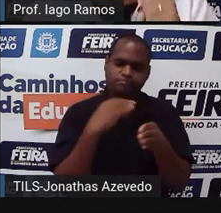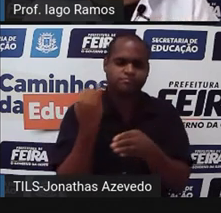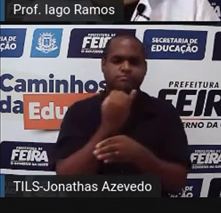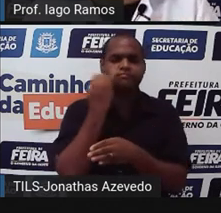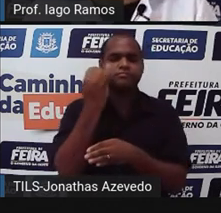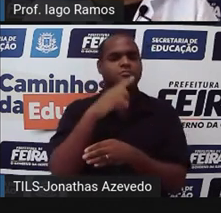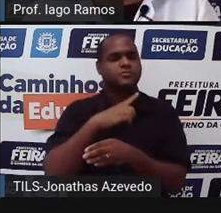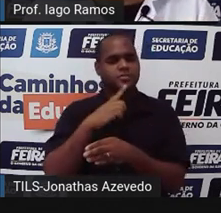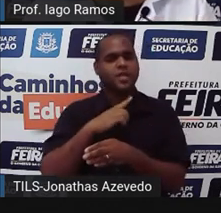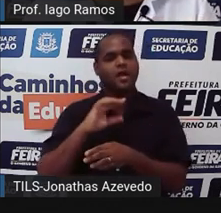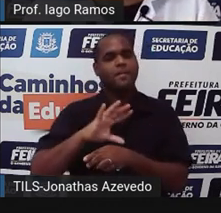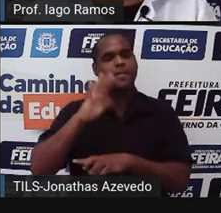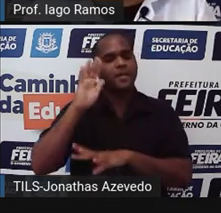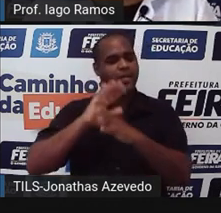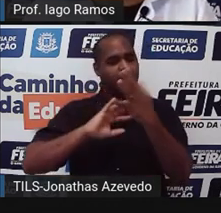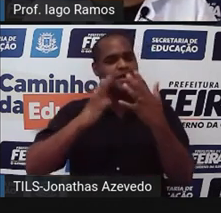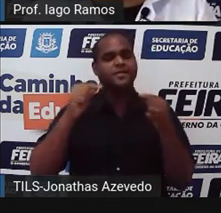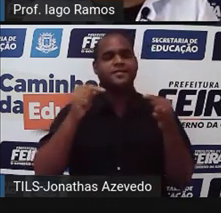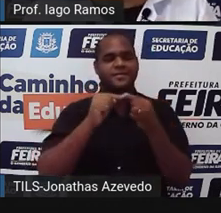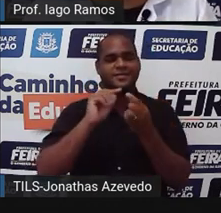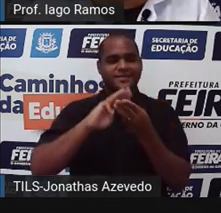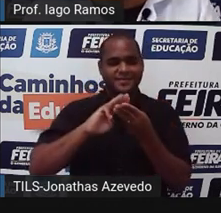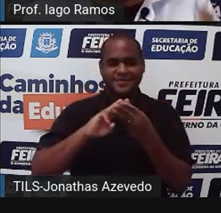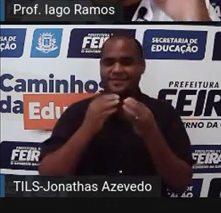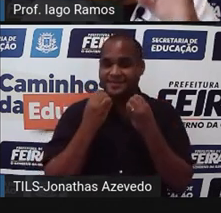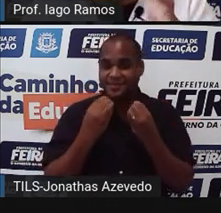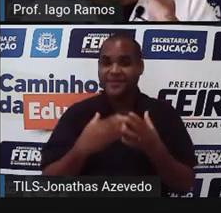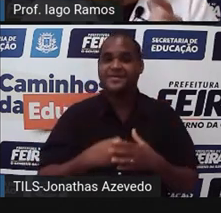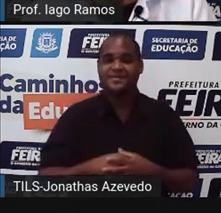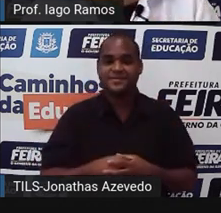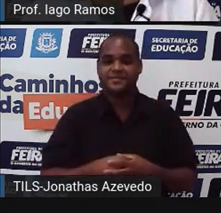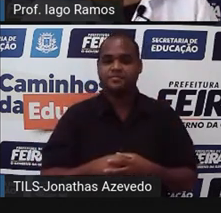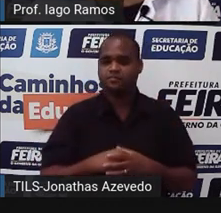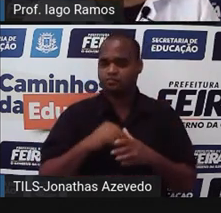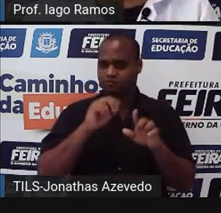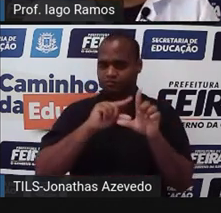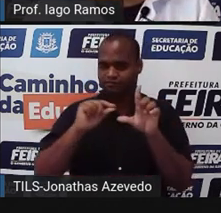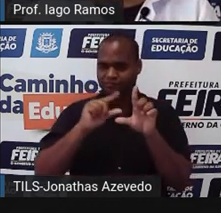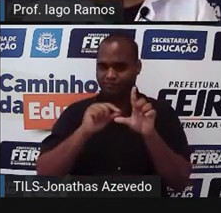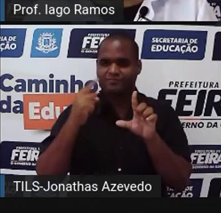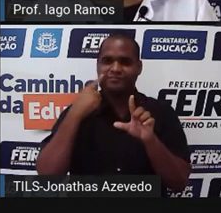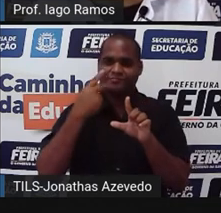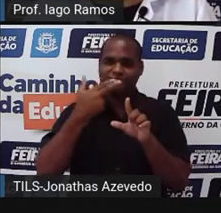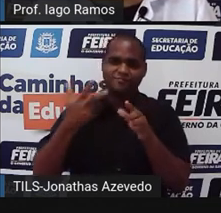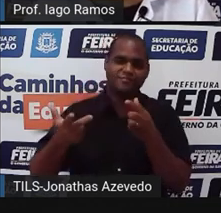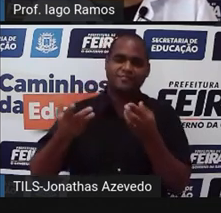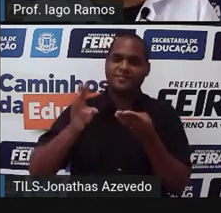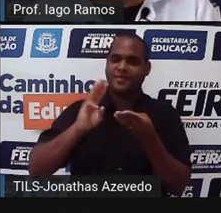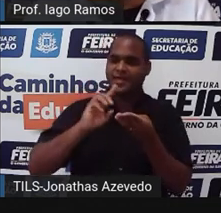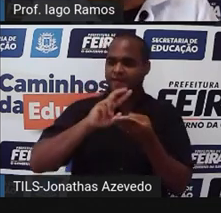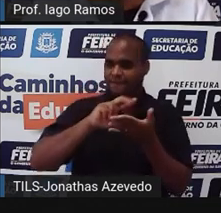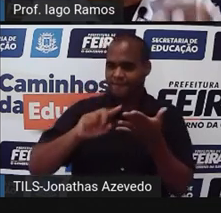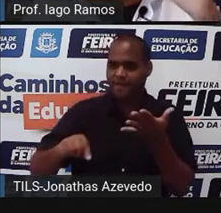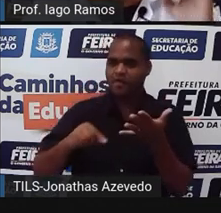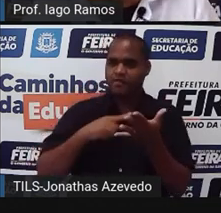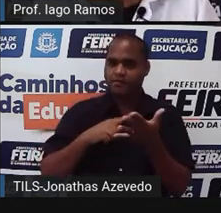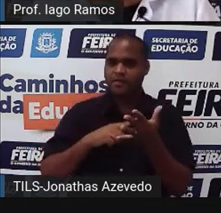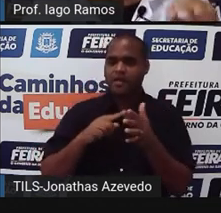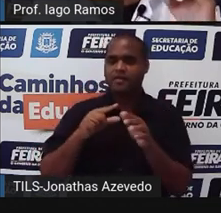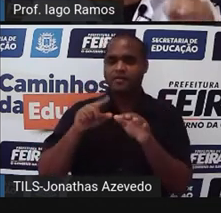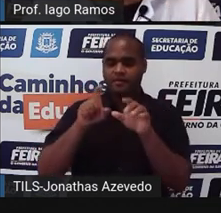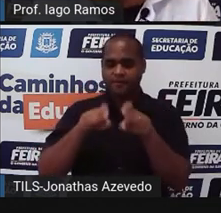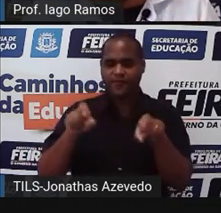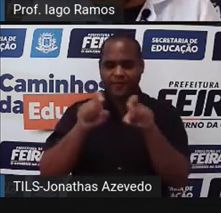acontecimentos que envolvem matemática. Certo? Aí são algumas fontes na internet e materiais que a gente consultou pra